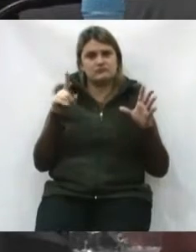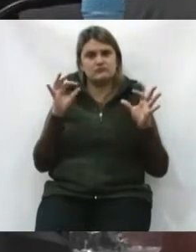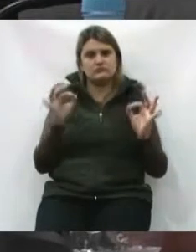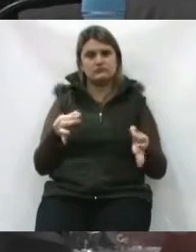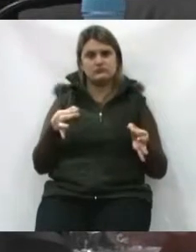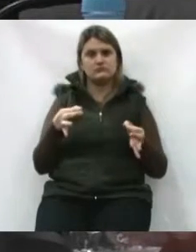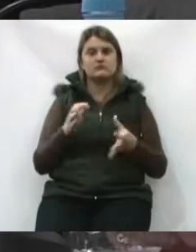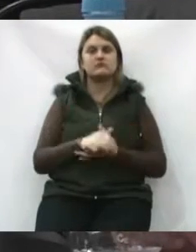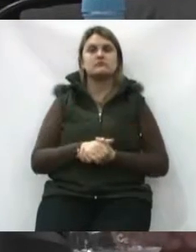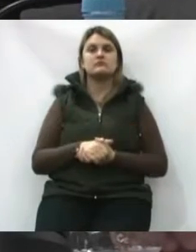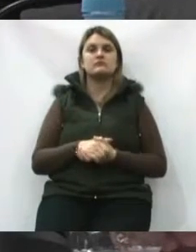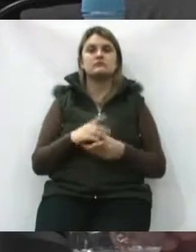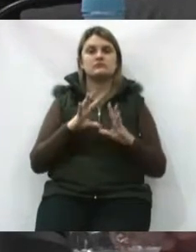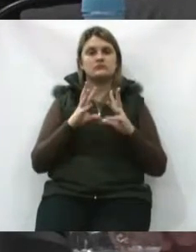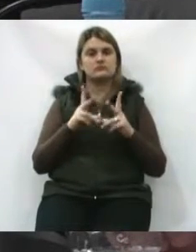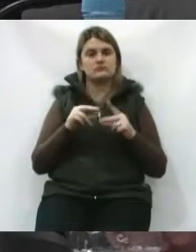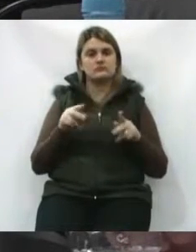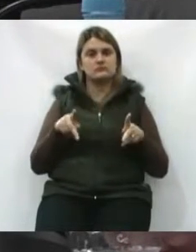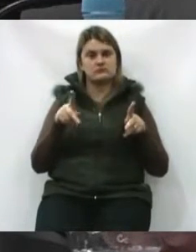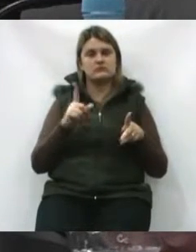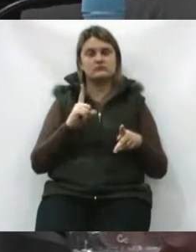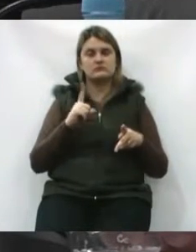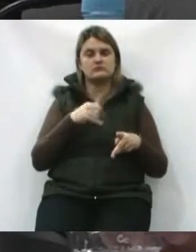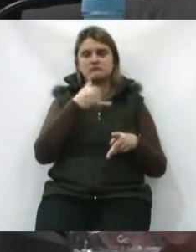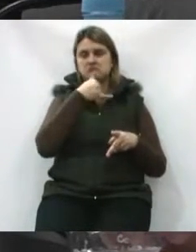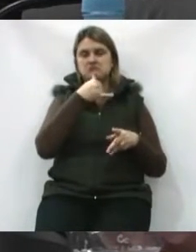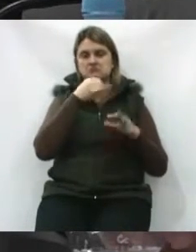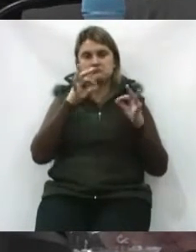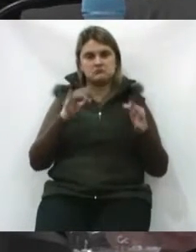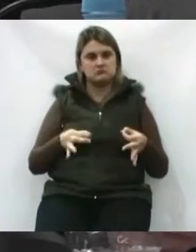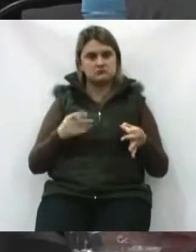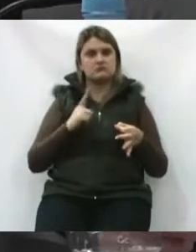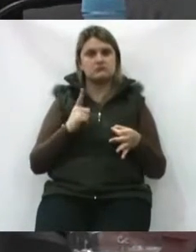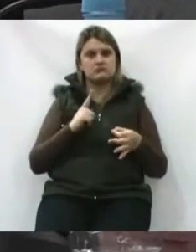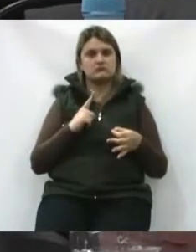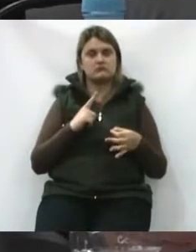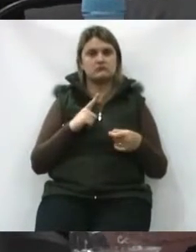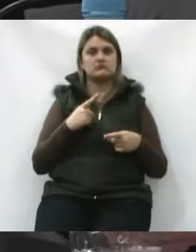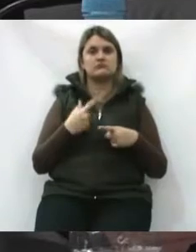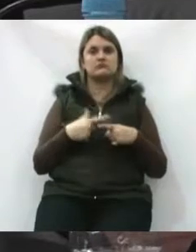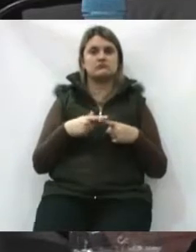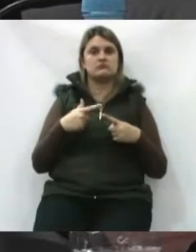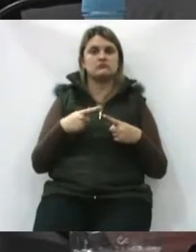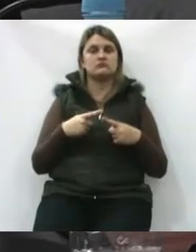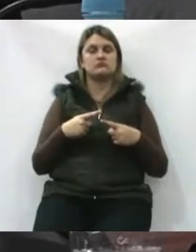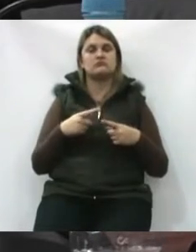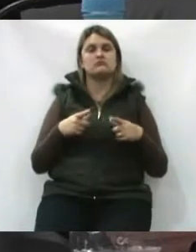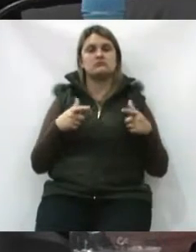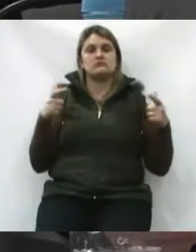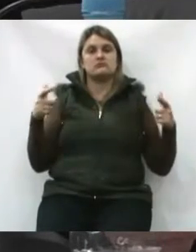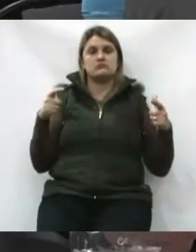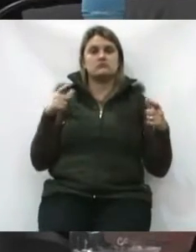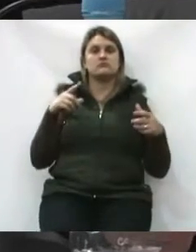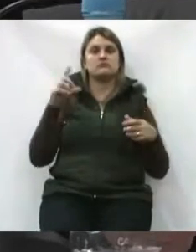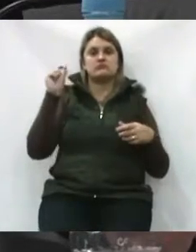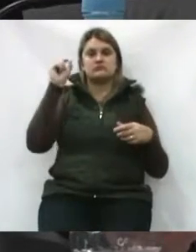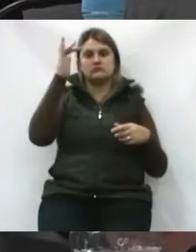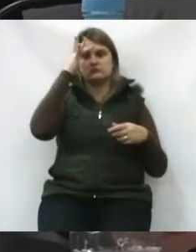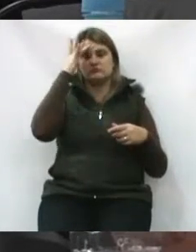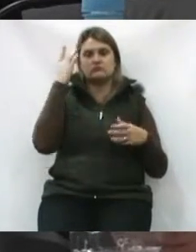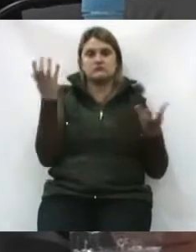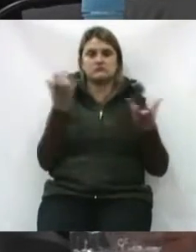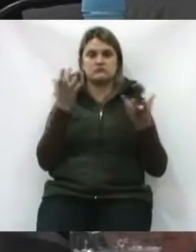justificada. É totalmente justificada essa insatisfação popular para com a maioria dos